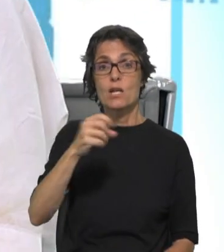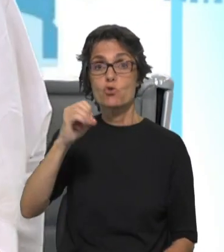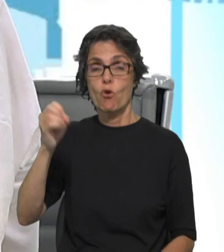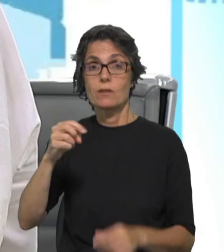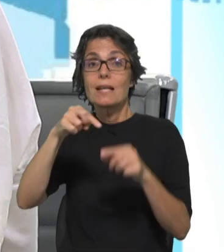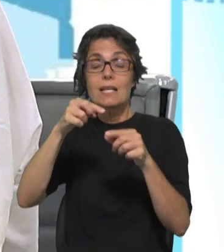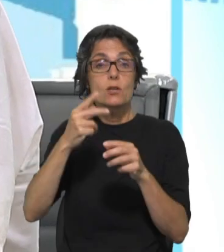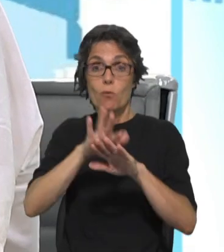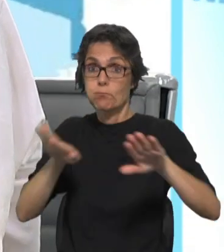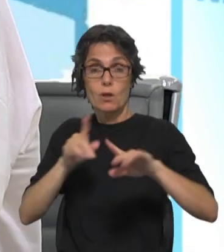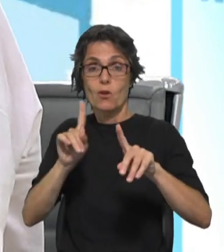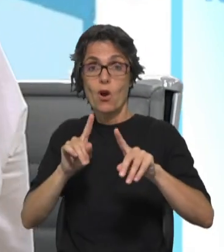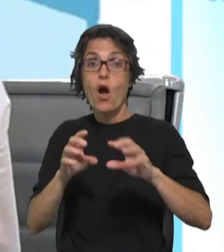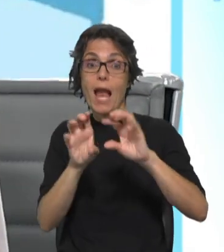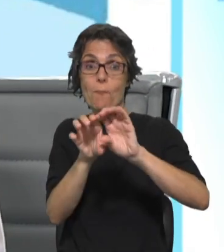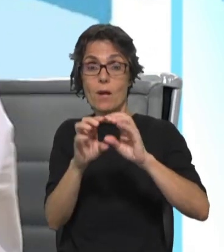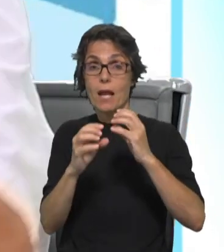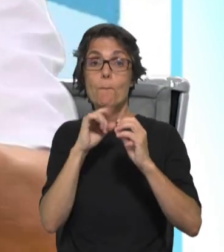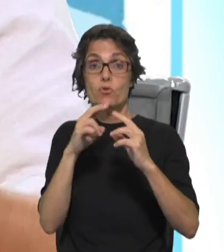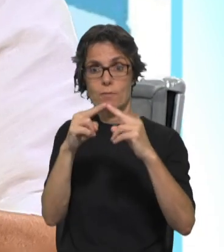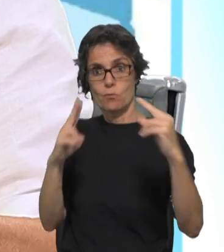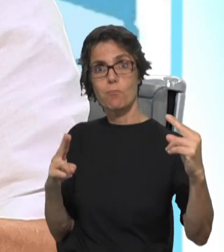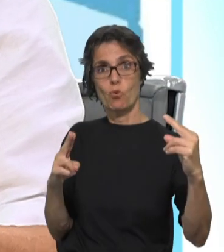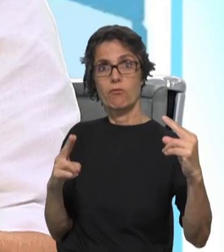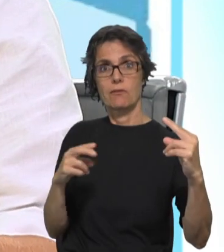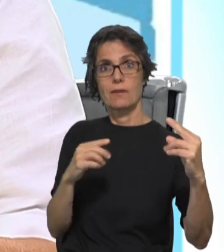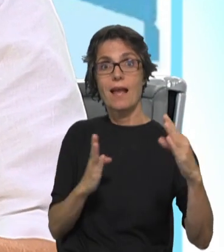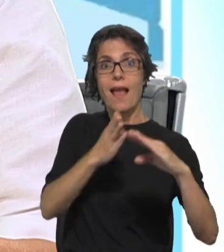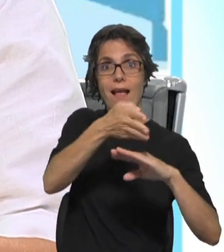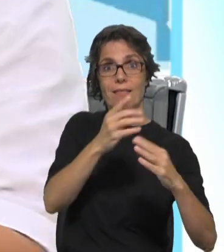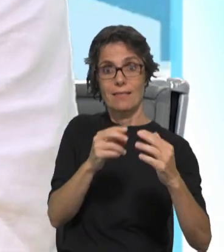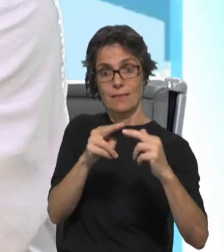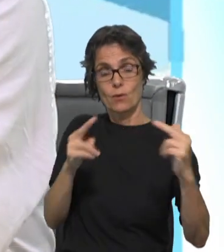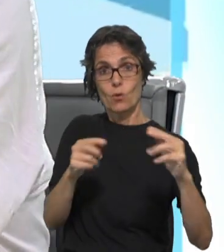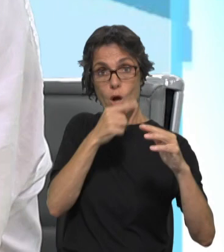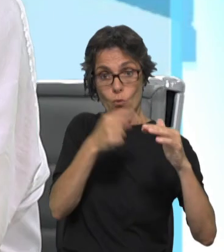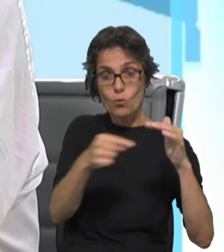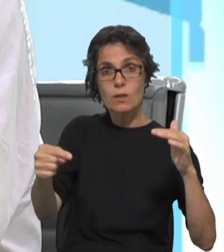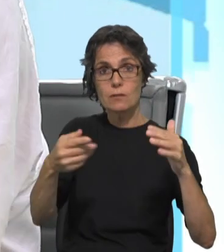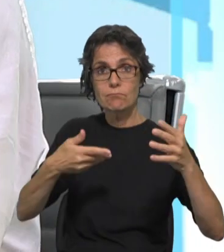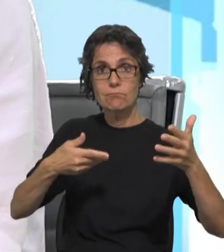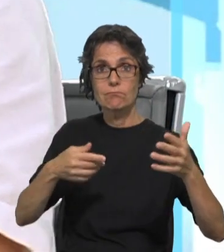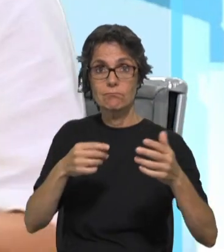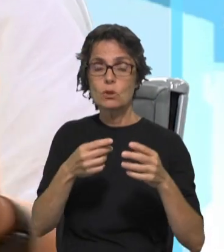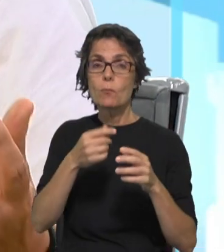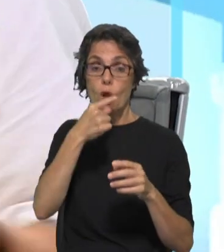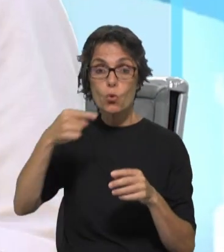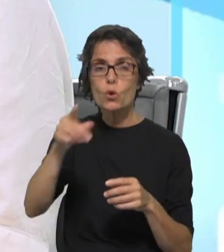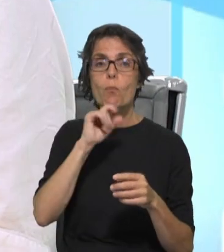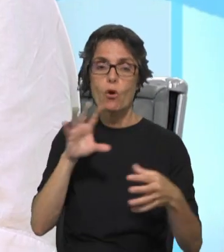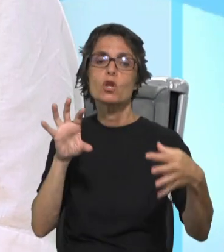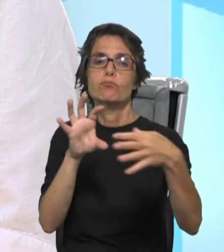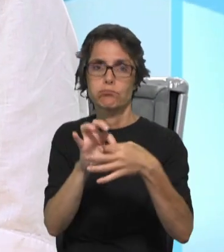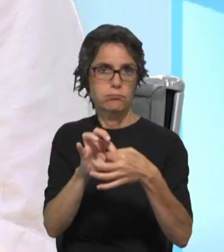o rio é a via de comunicação, é através do rio que eles se relacionam uns com os outros. E, portanto, o rio também tem esta imagem de